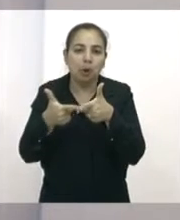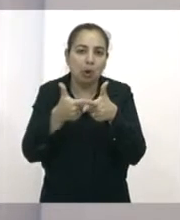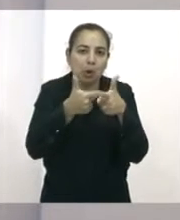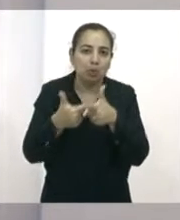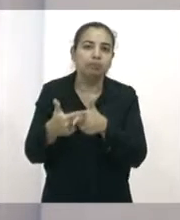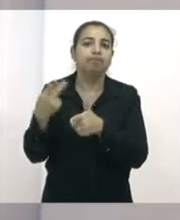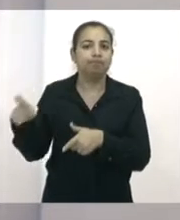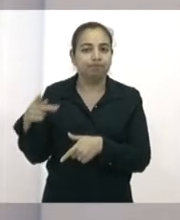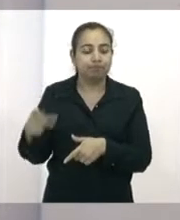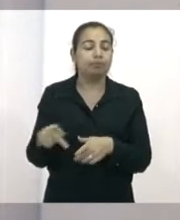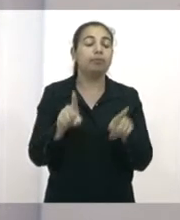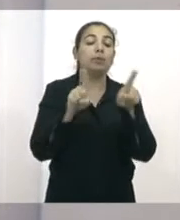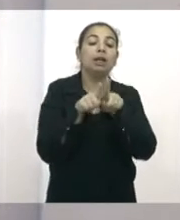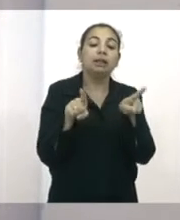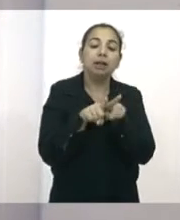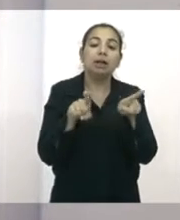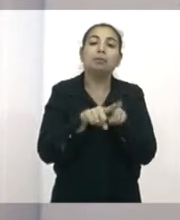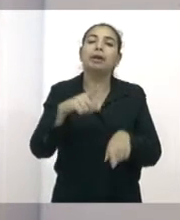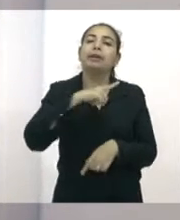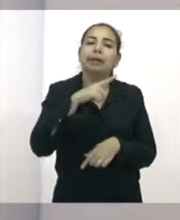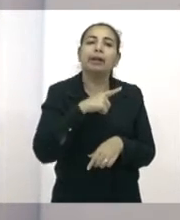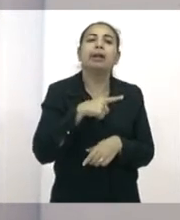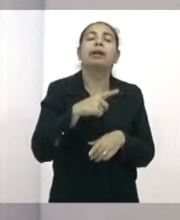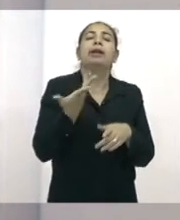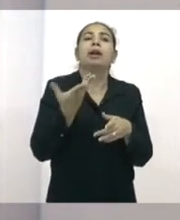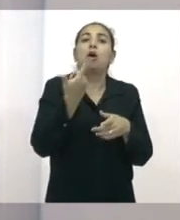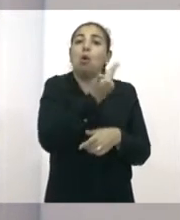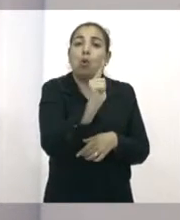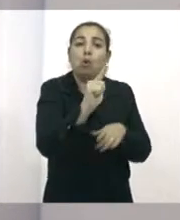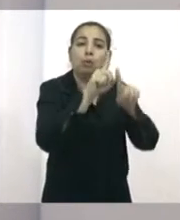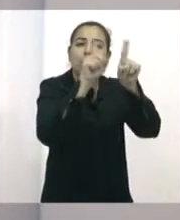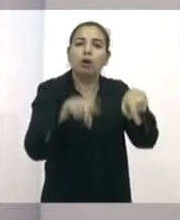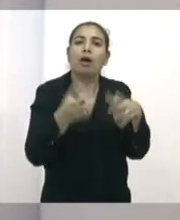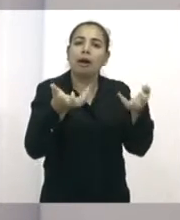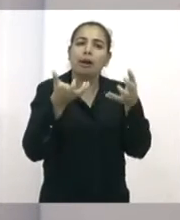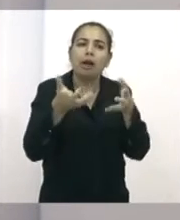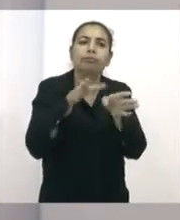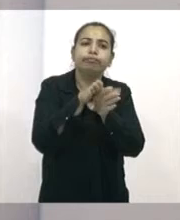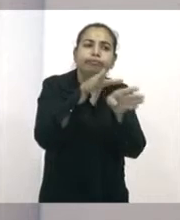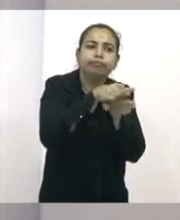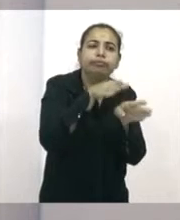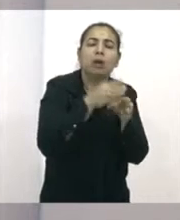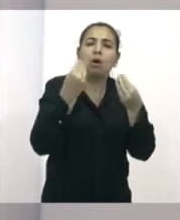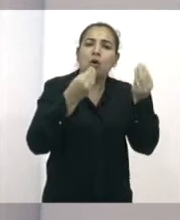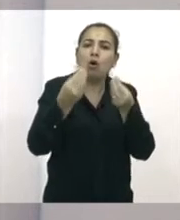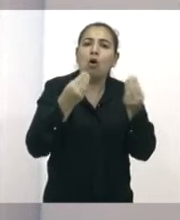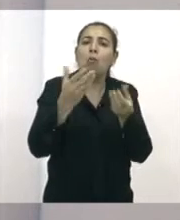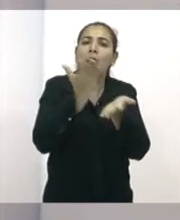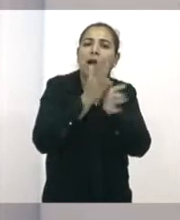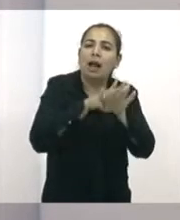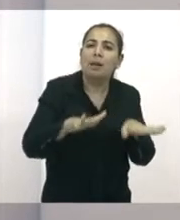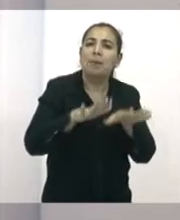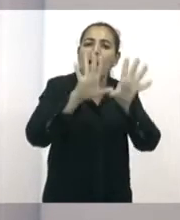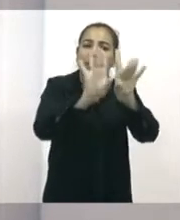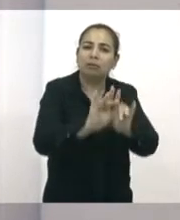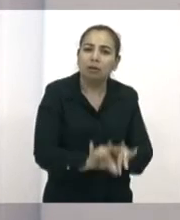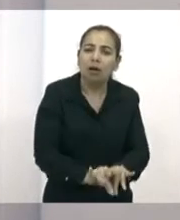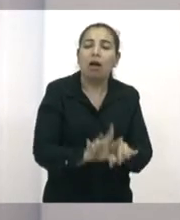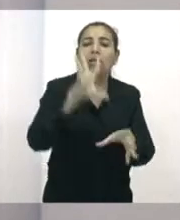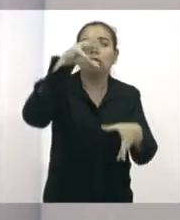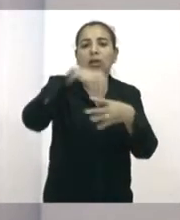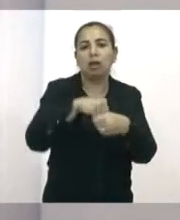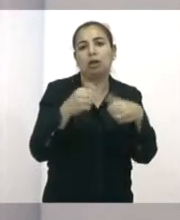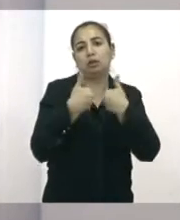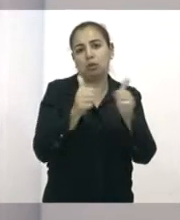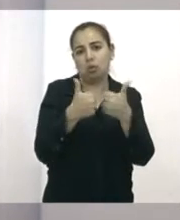unidades de atendimento nos terminais, porque a gente sabe que acontece muito dentro do transporte coletivo a questão do assédio.